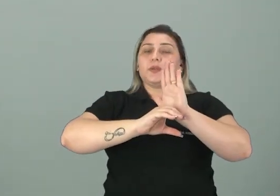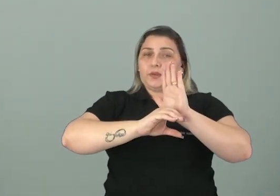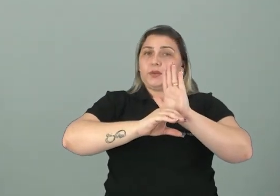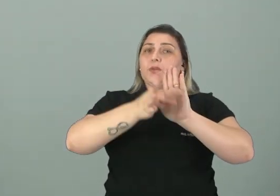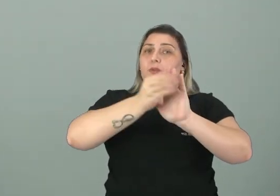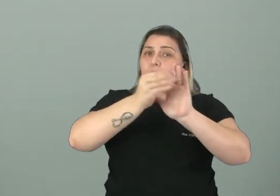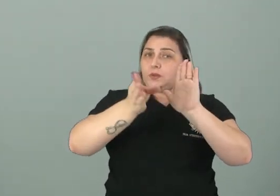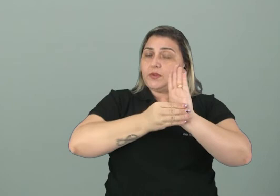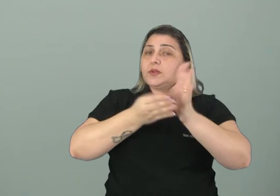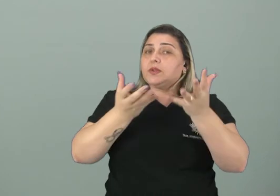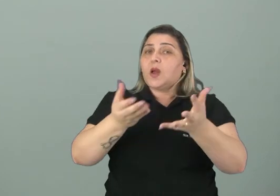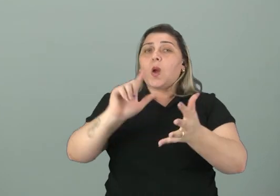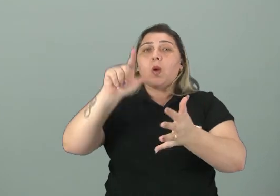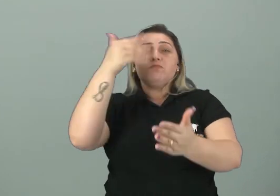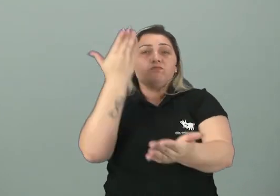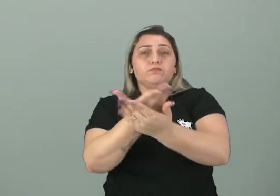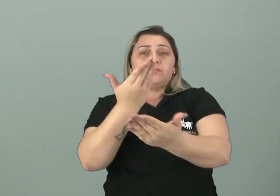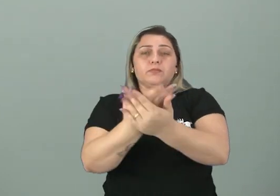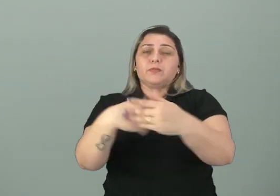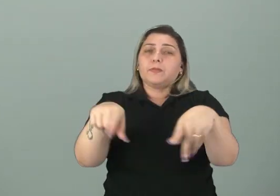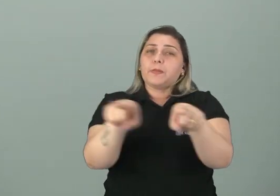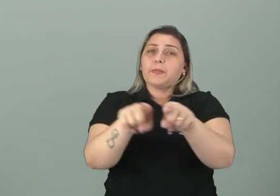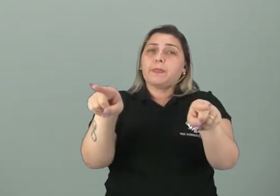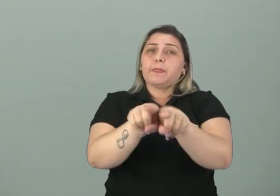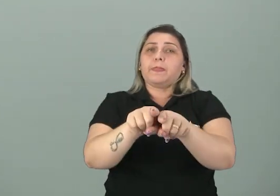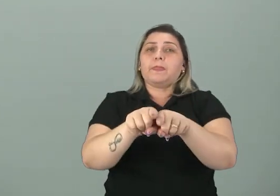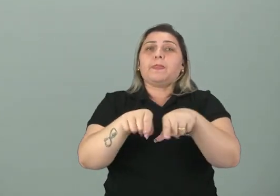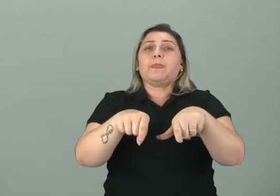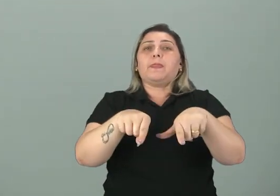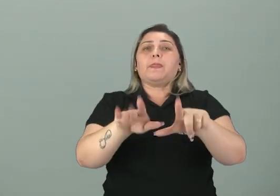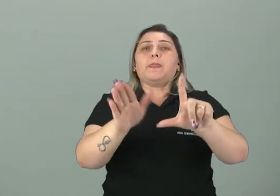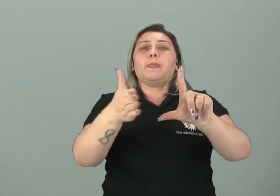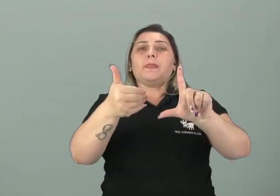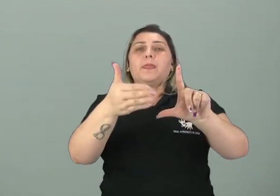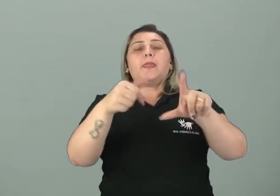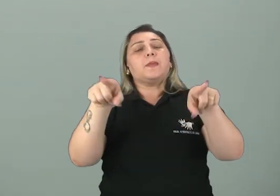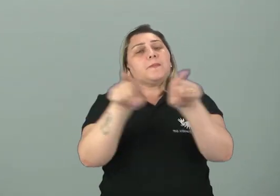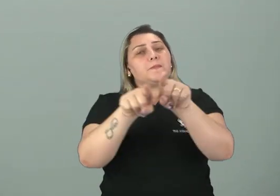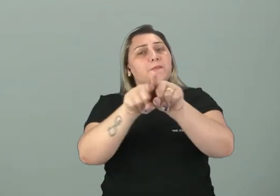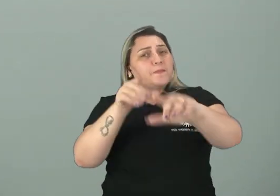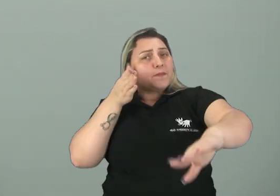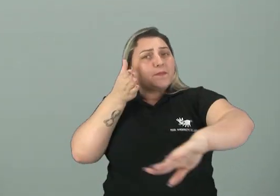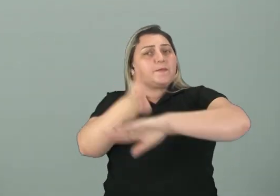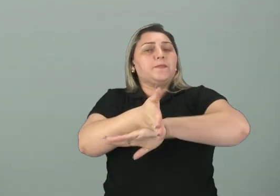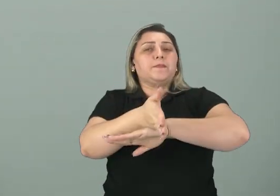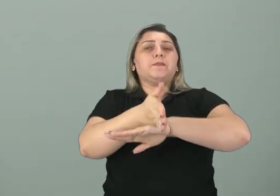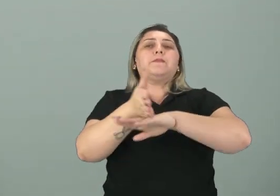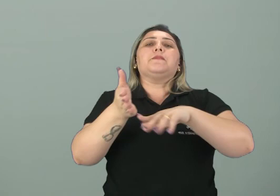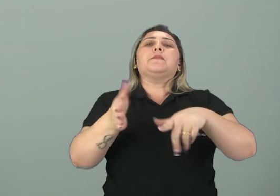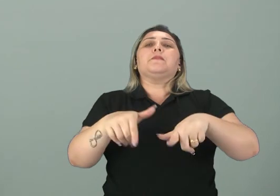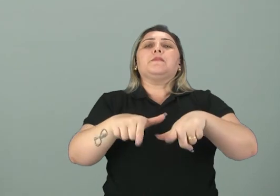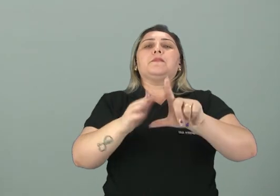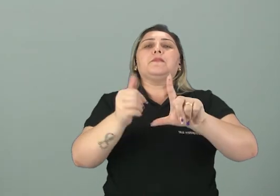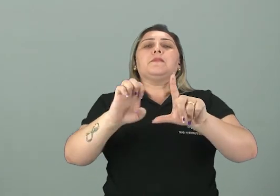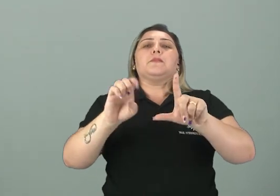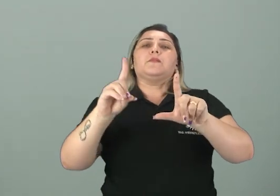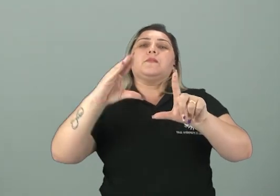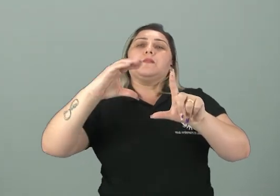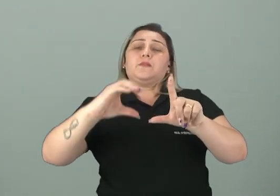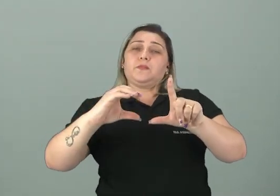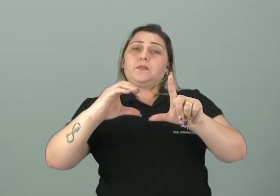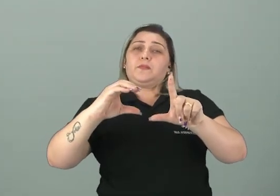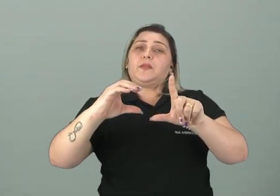outras aulas também dessa plataforma aqui, você consegue acessar lá na nossa plataforma Eduque.